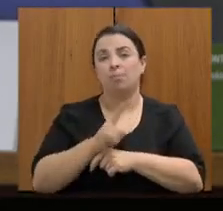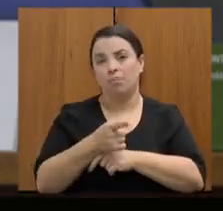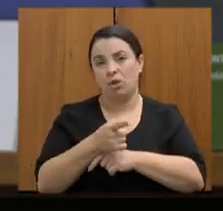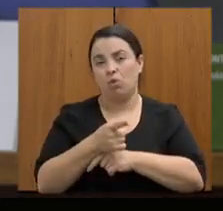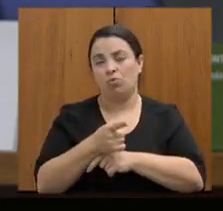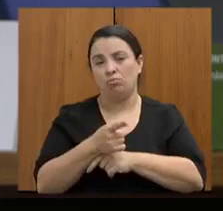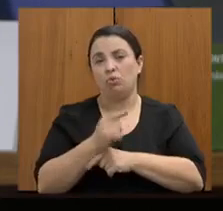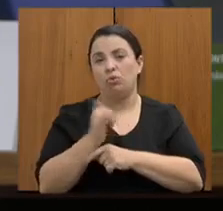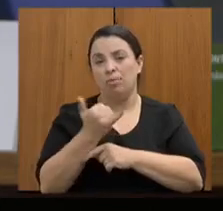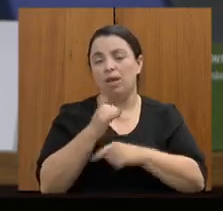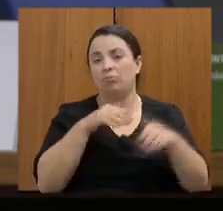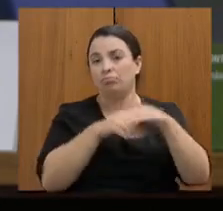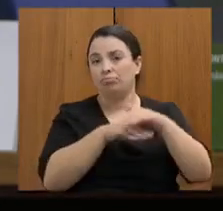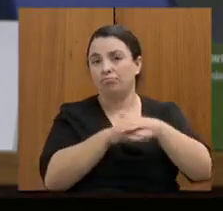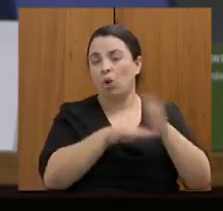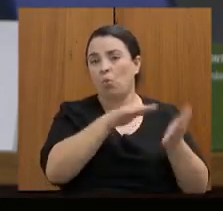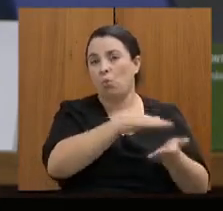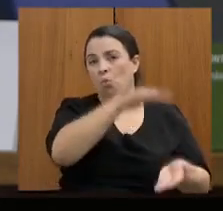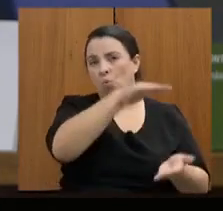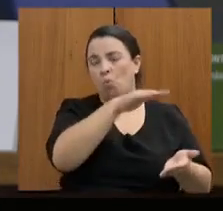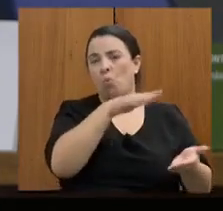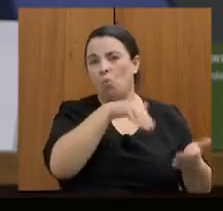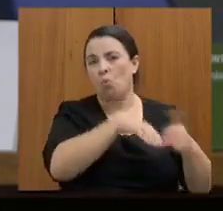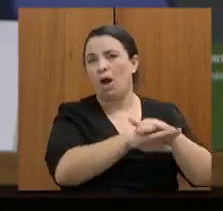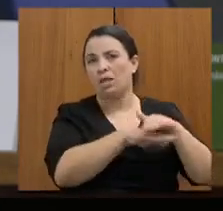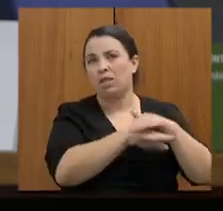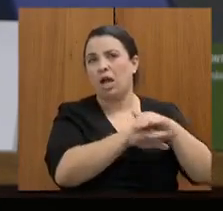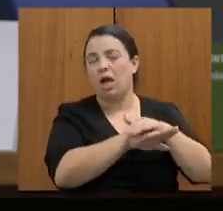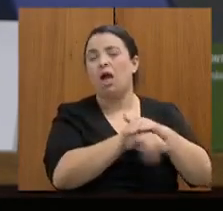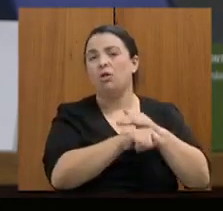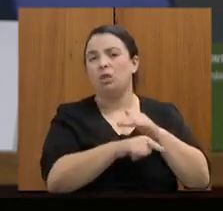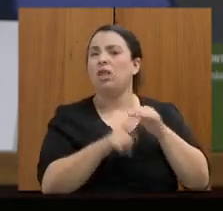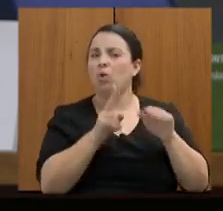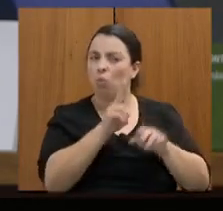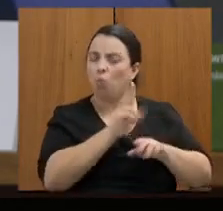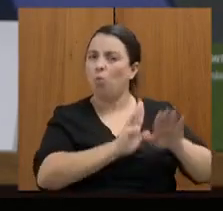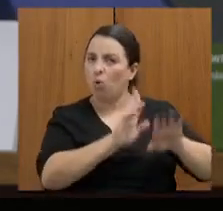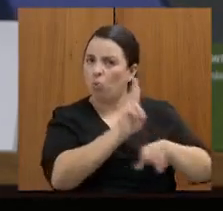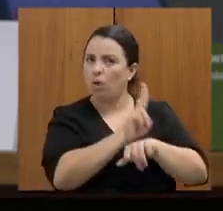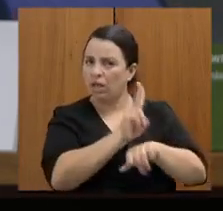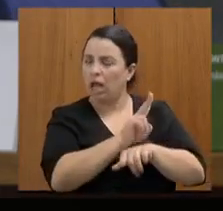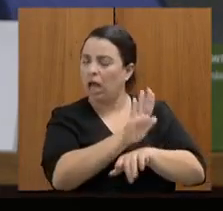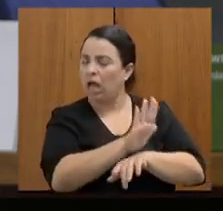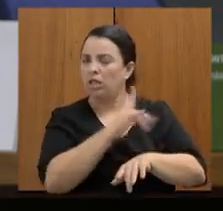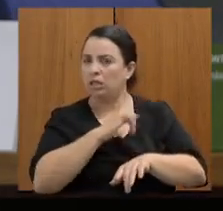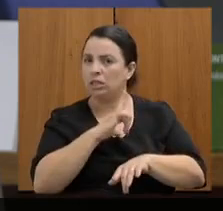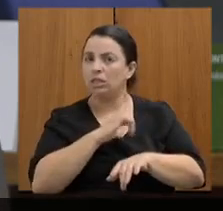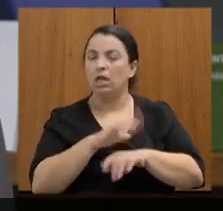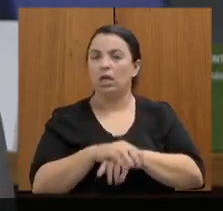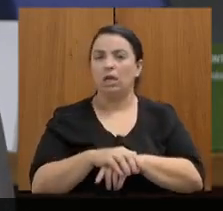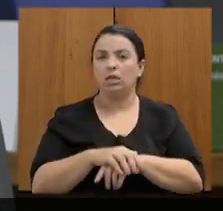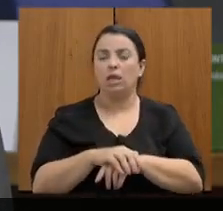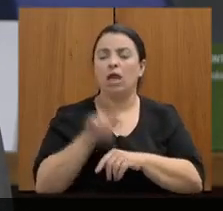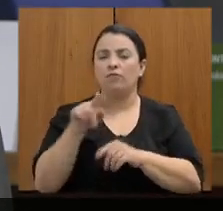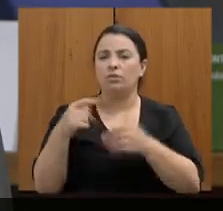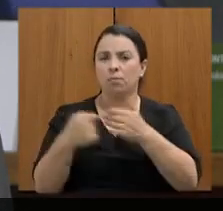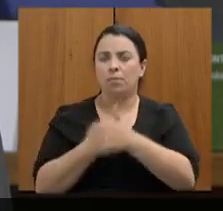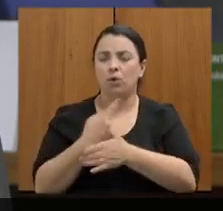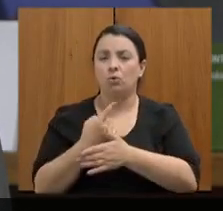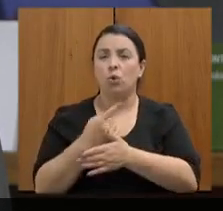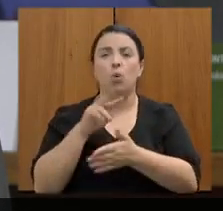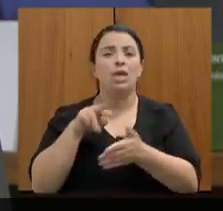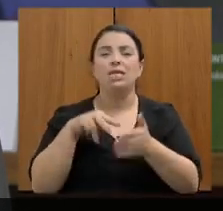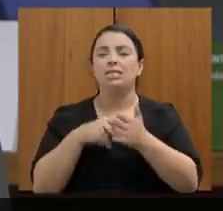essa informação para o senhor estão armazenados com todo o cuidado a gente realmente e aí o senhor fez a pergunta no início o que